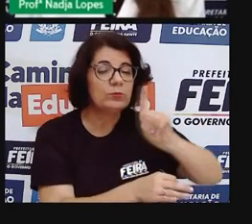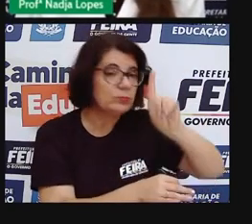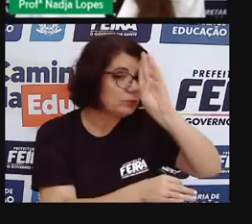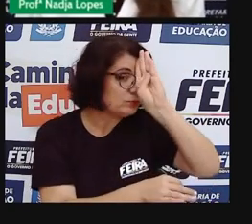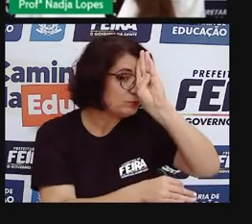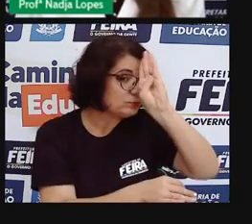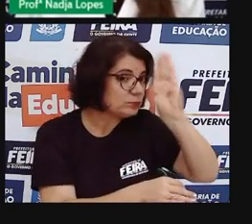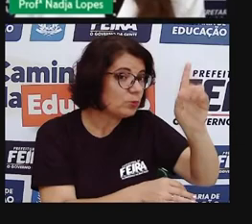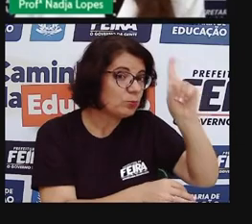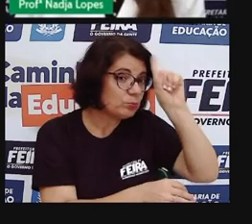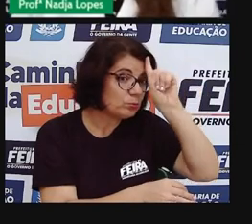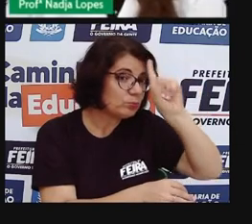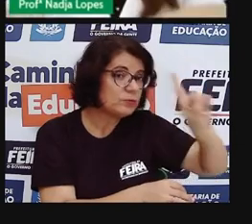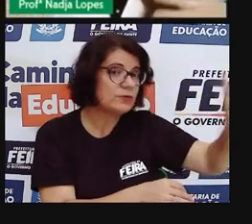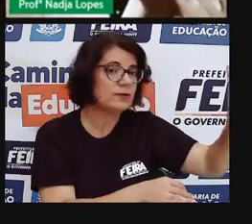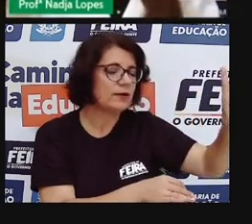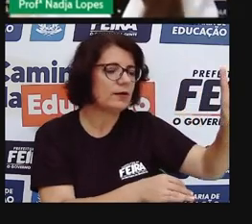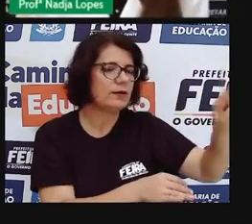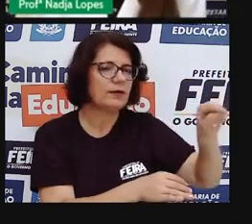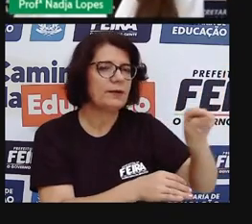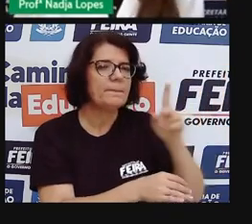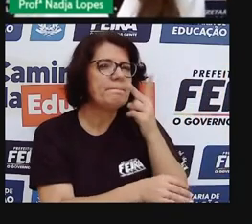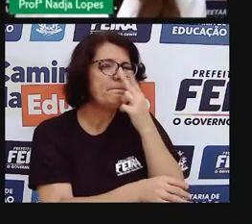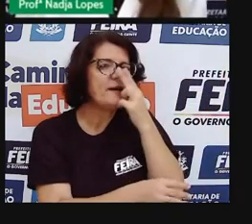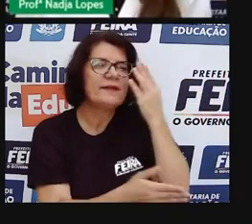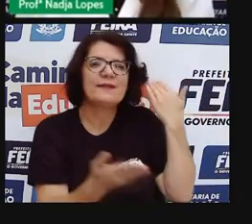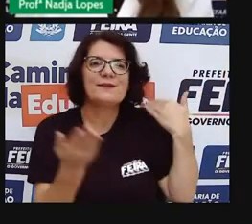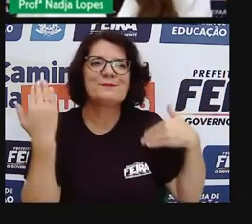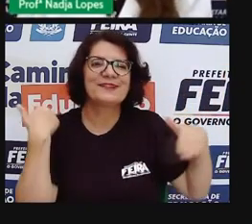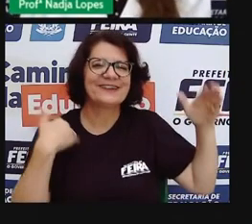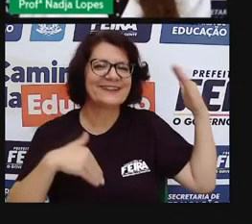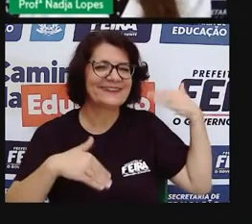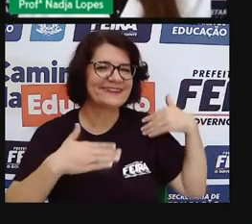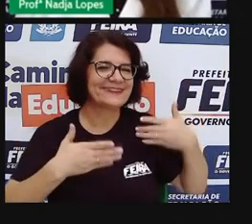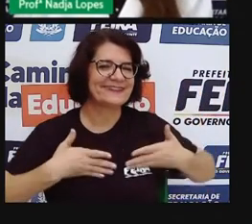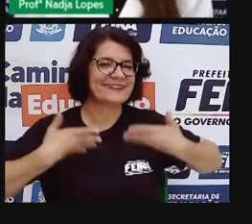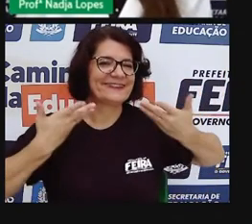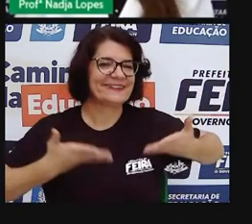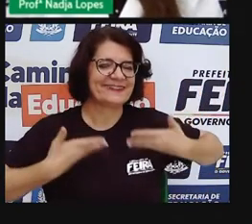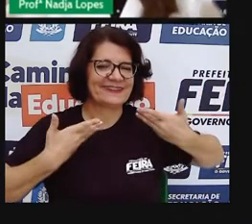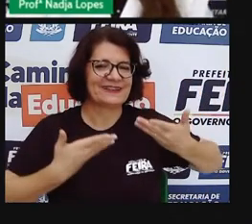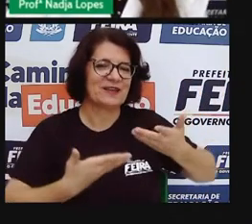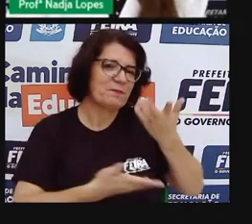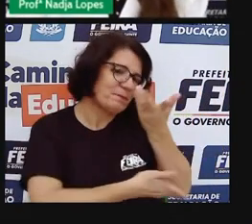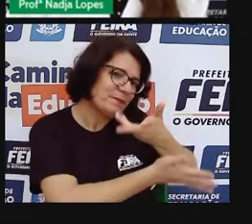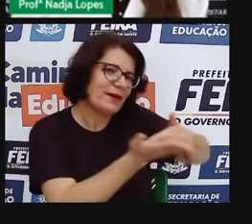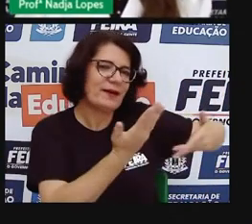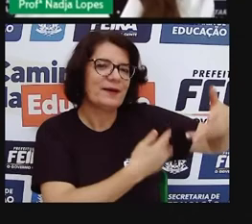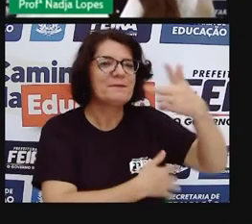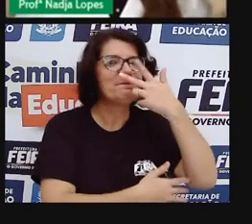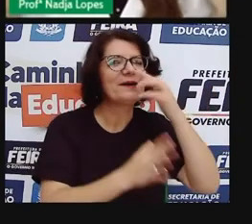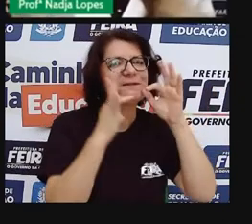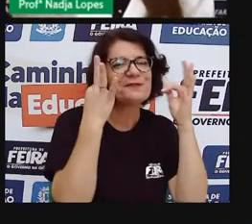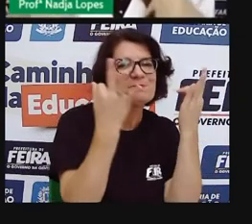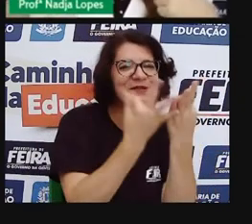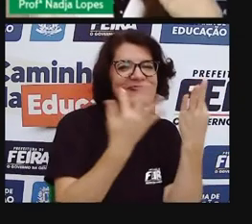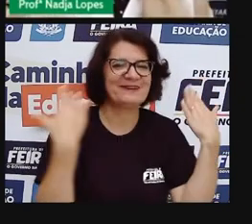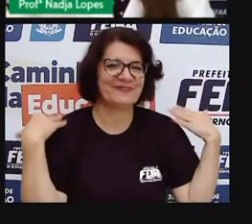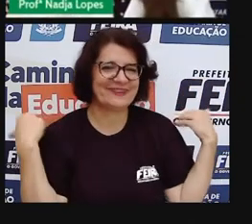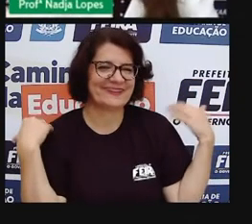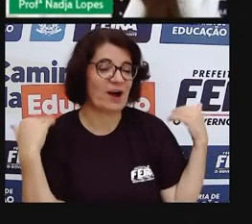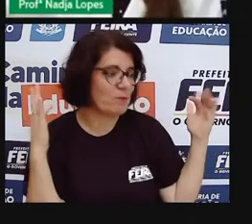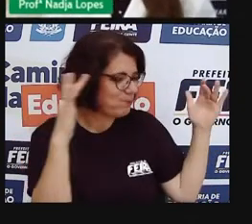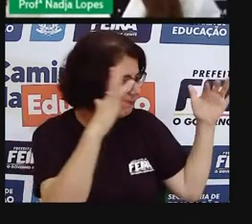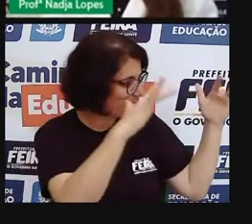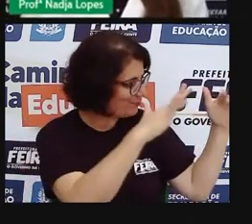Um local de como se fosse uma distração. É como se fosse um dia do passeio em família. Onde as pessoas iam